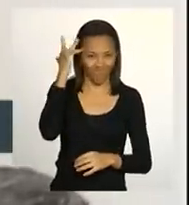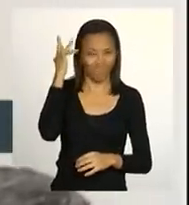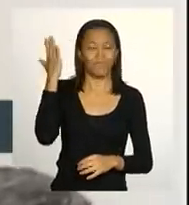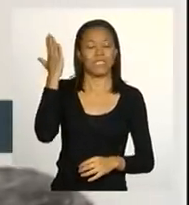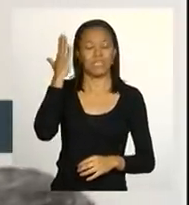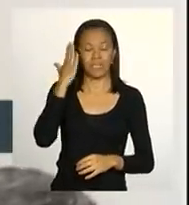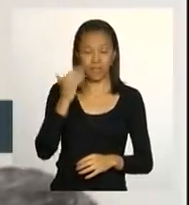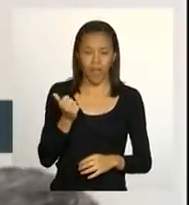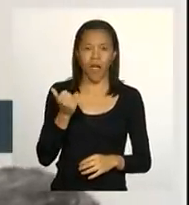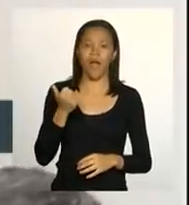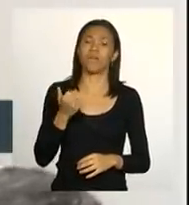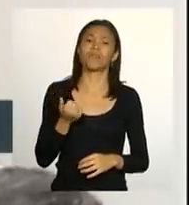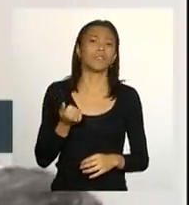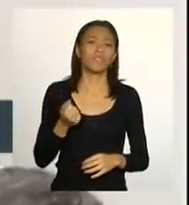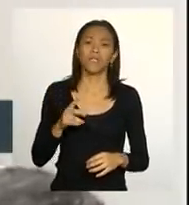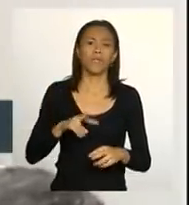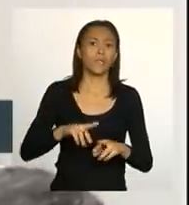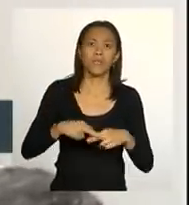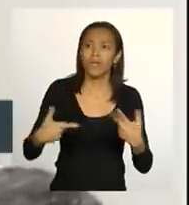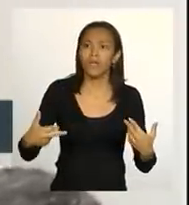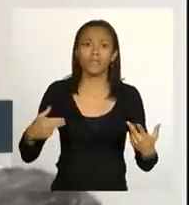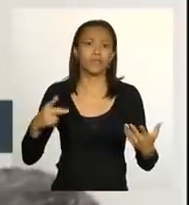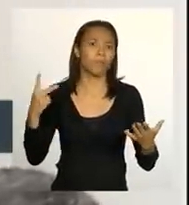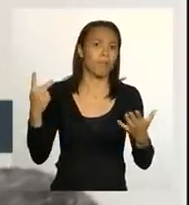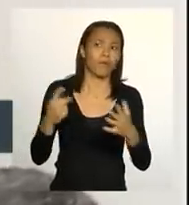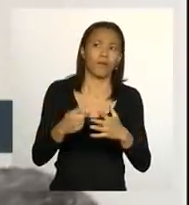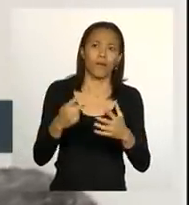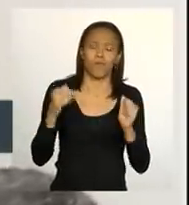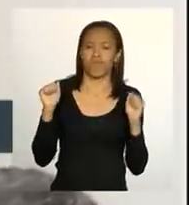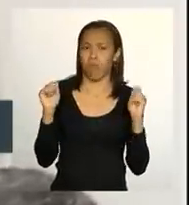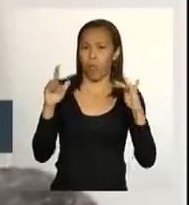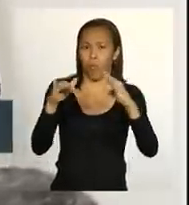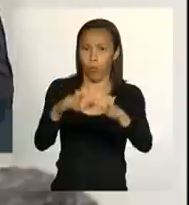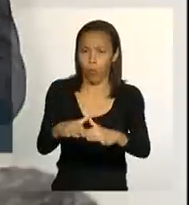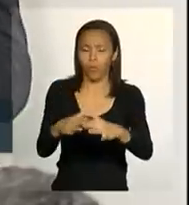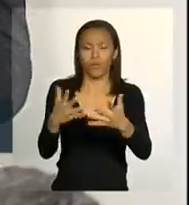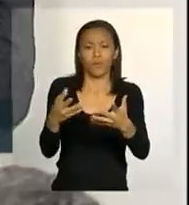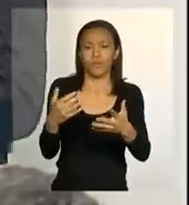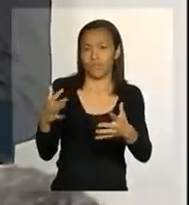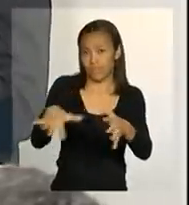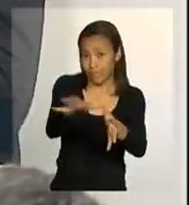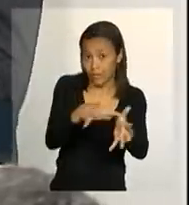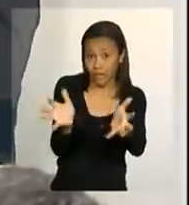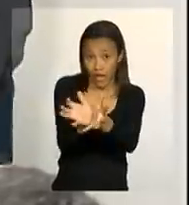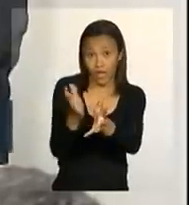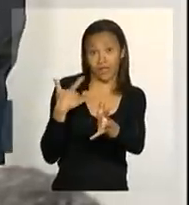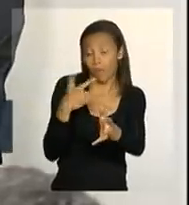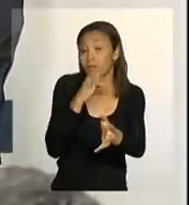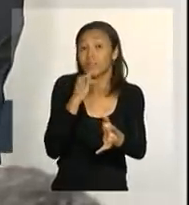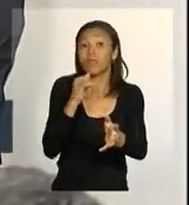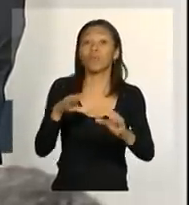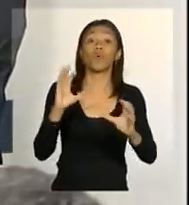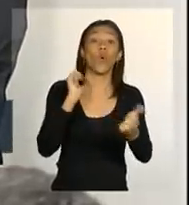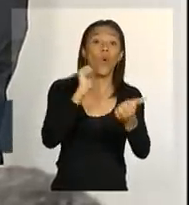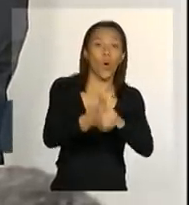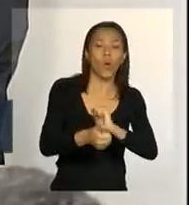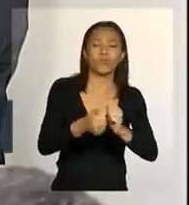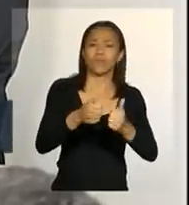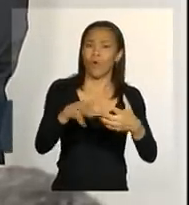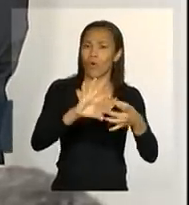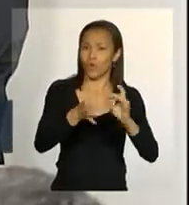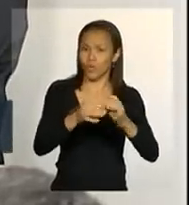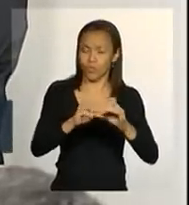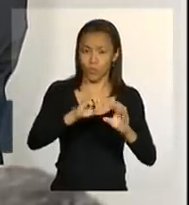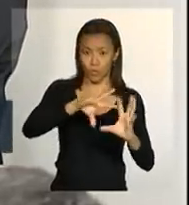para a organização de grandes eventos de massa, grande concentração de eventos, como a própria Copa do Mundo, a Copa das Confederações